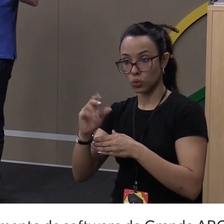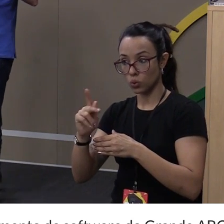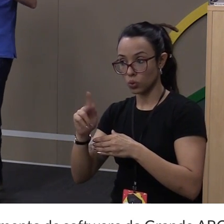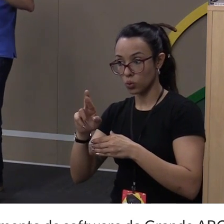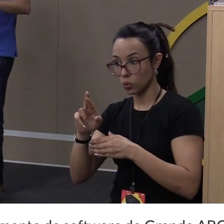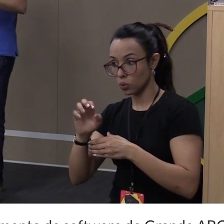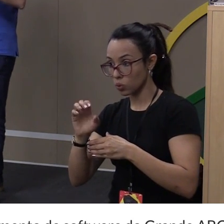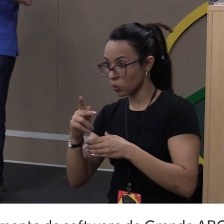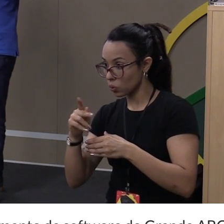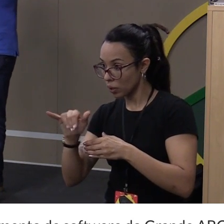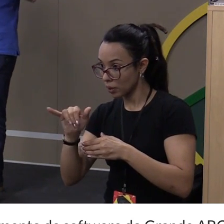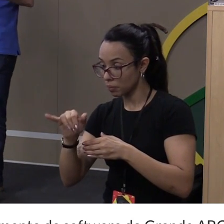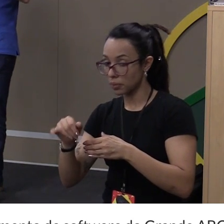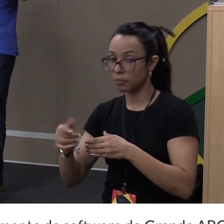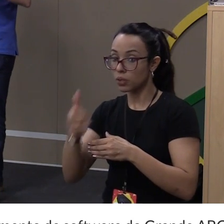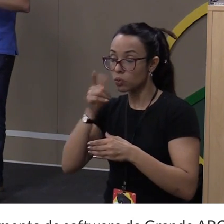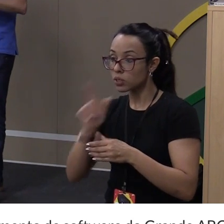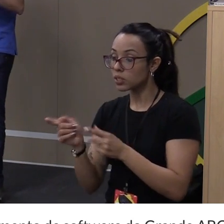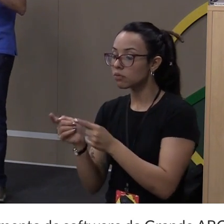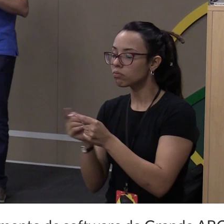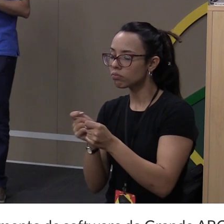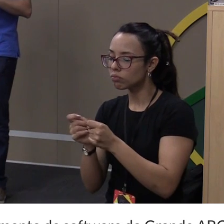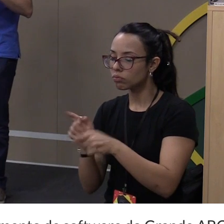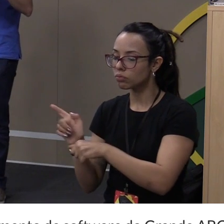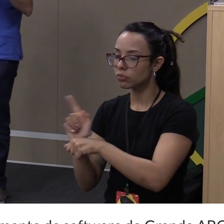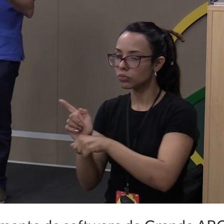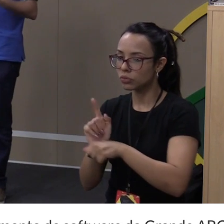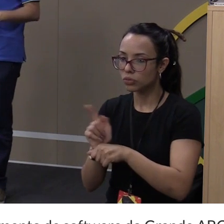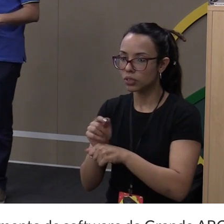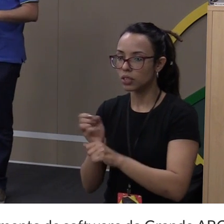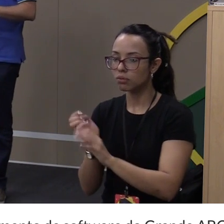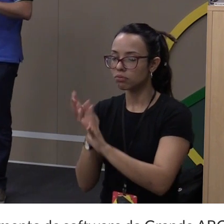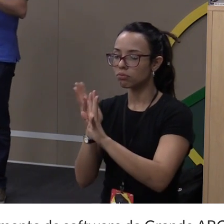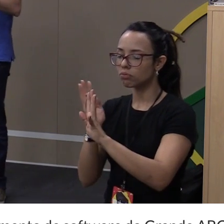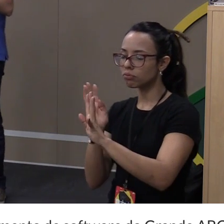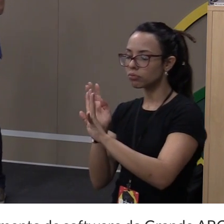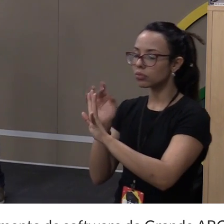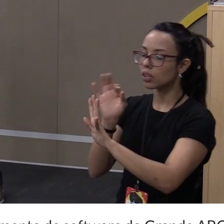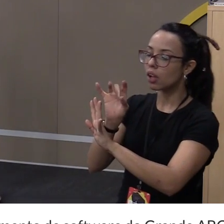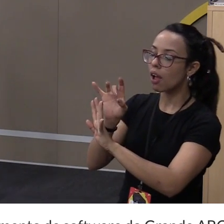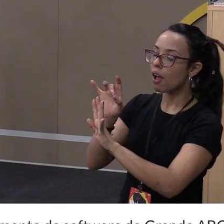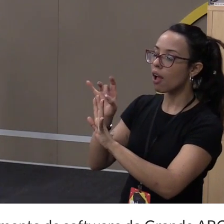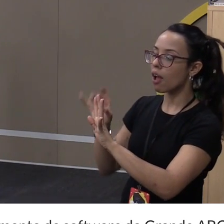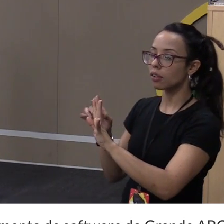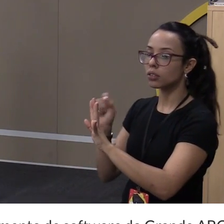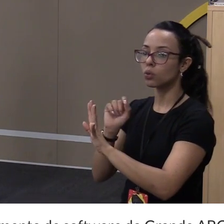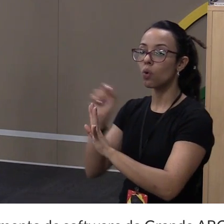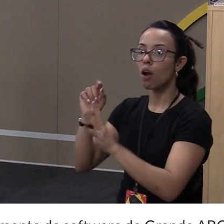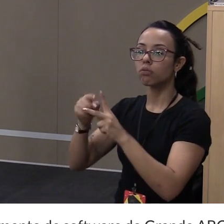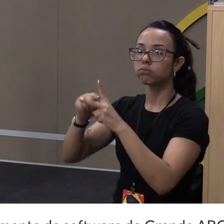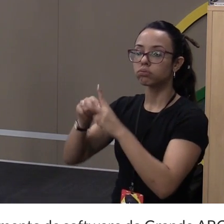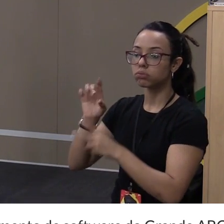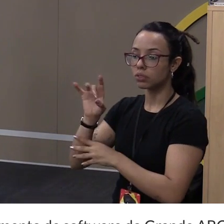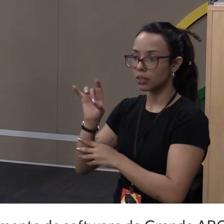esses requests de acordo com a fila, com a quantidade de concorrências, com algumas configurações.